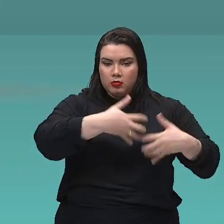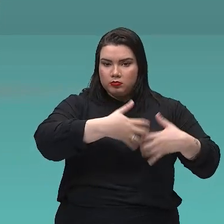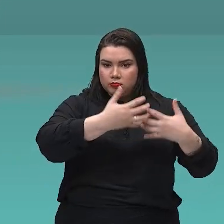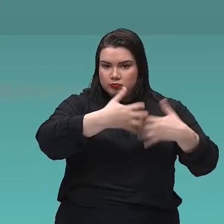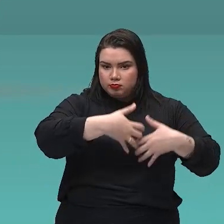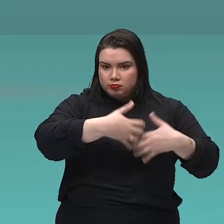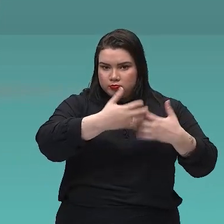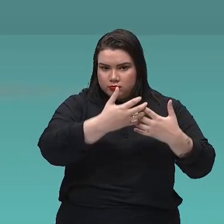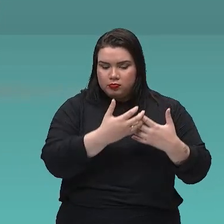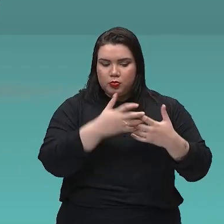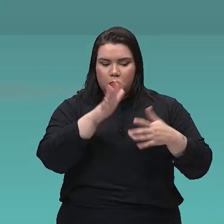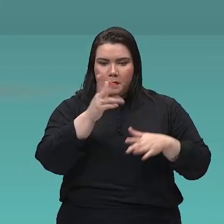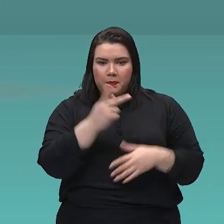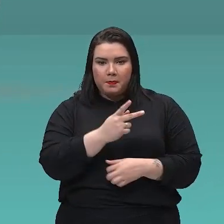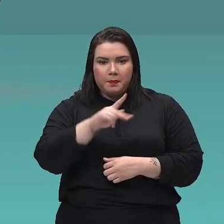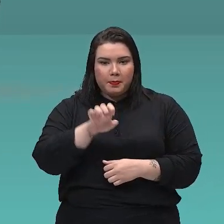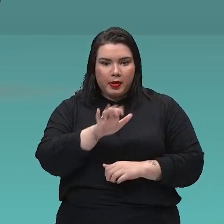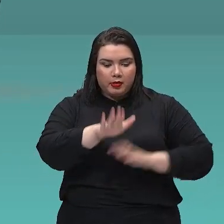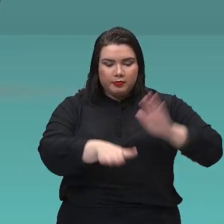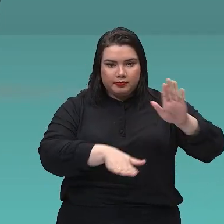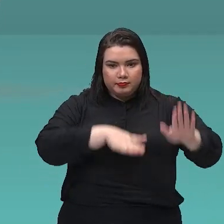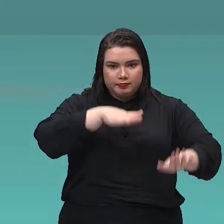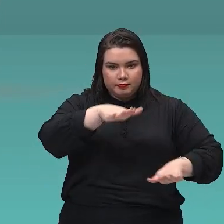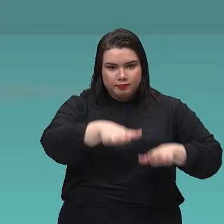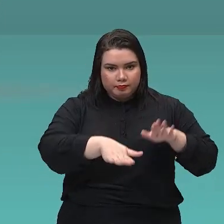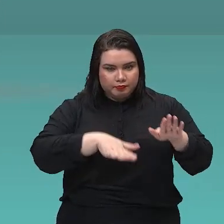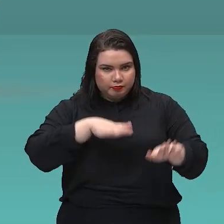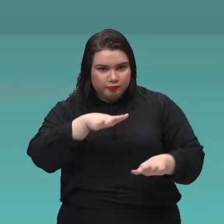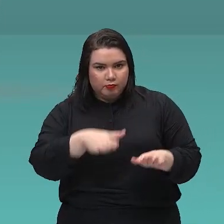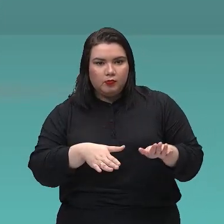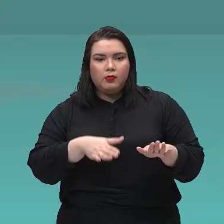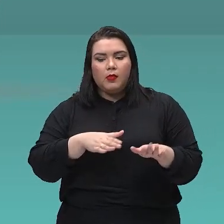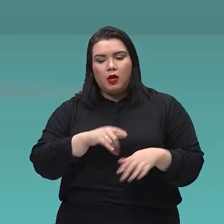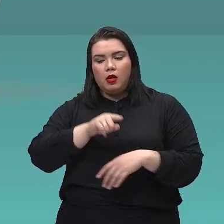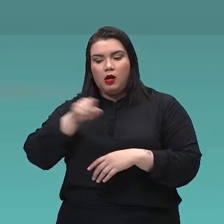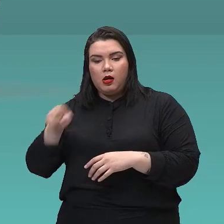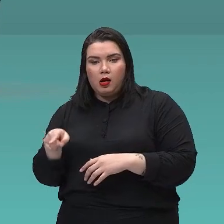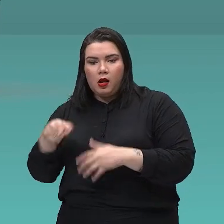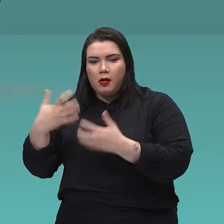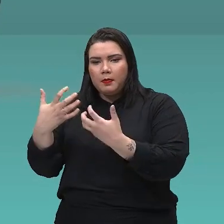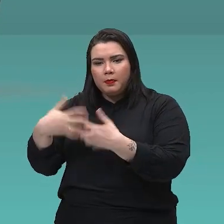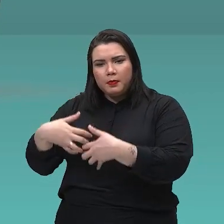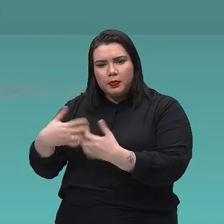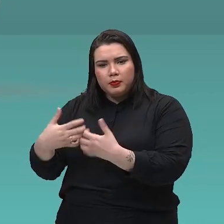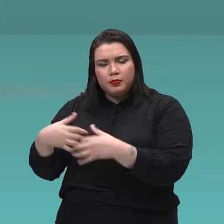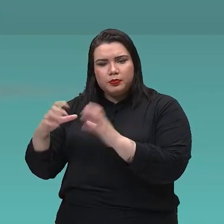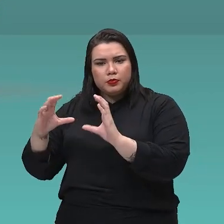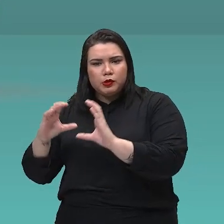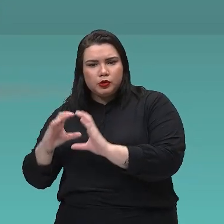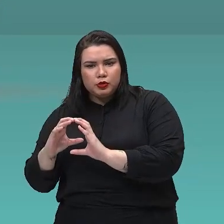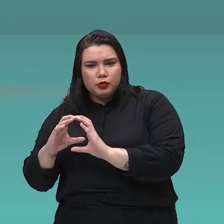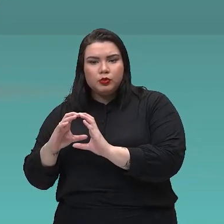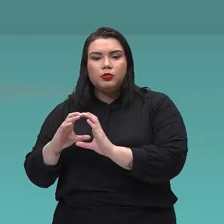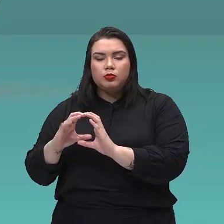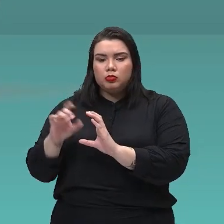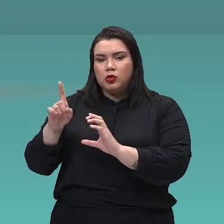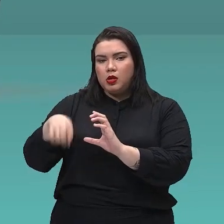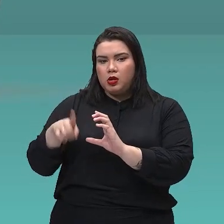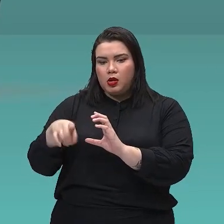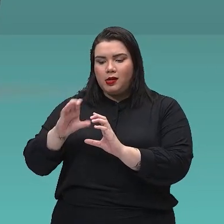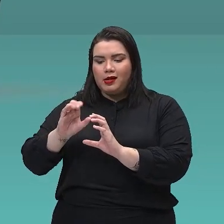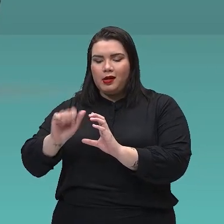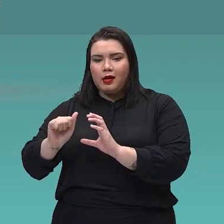junto com o pedal. Ela vai fazer menos voltas do que a engrenagem menor ali, que é a